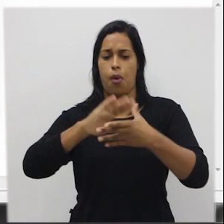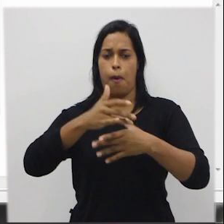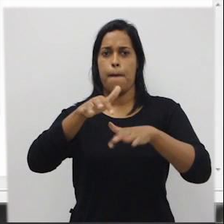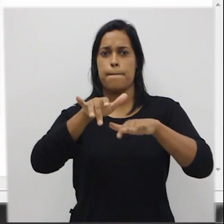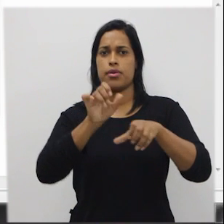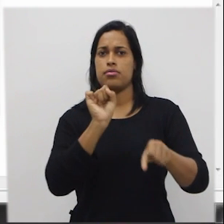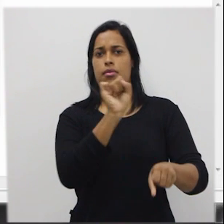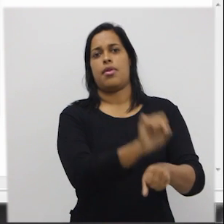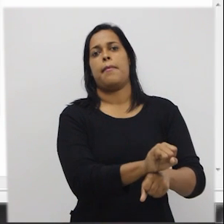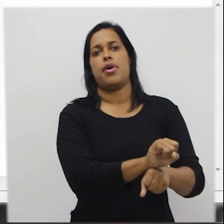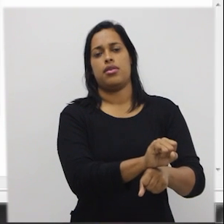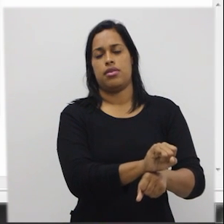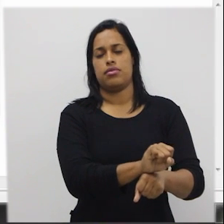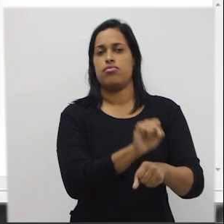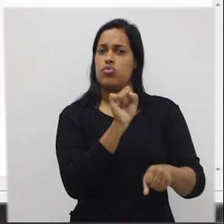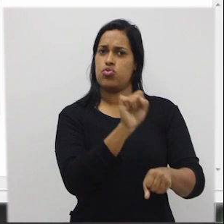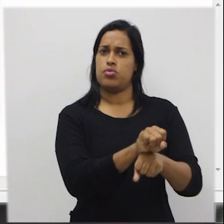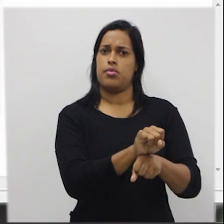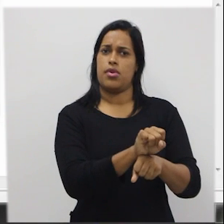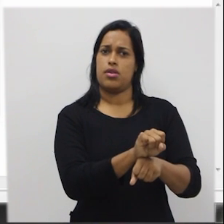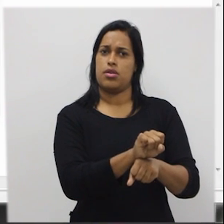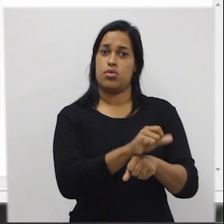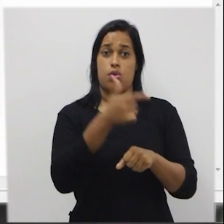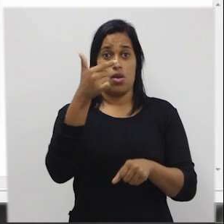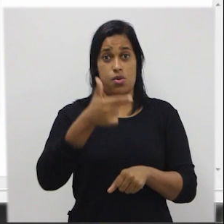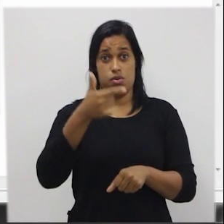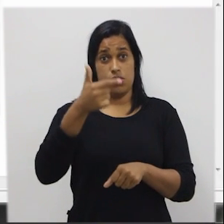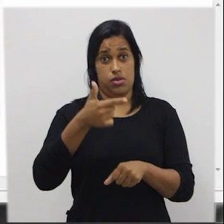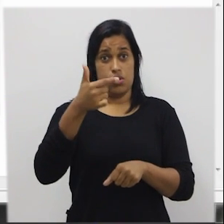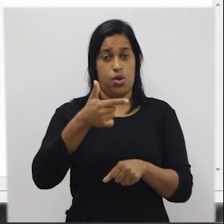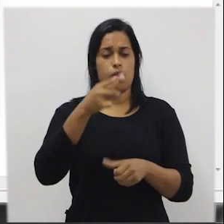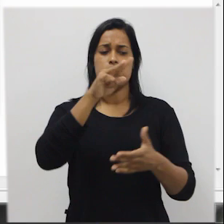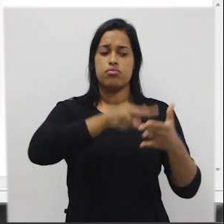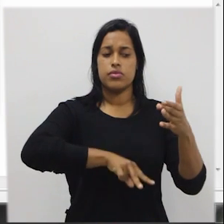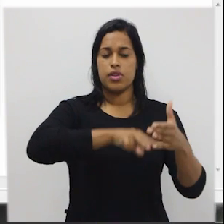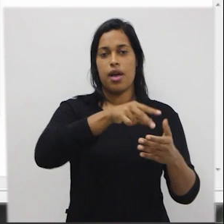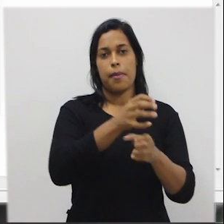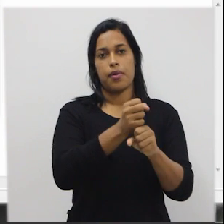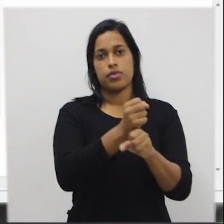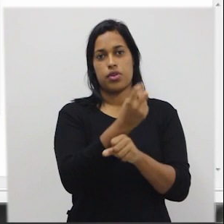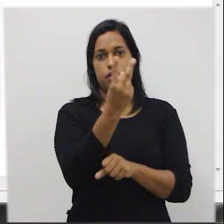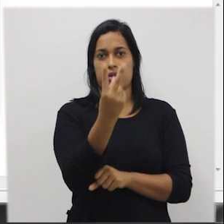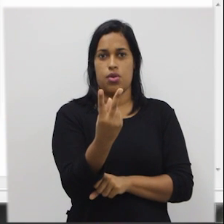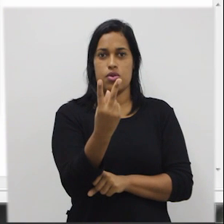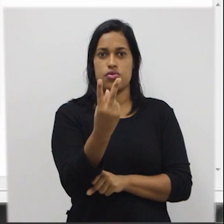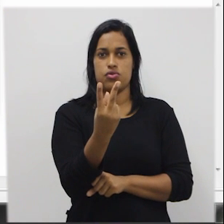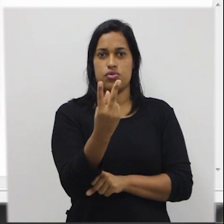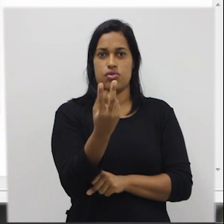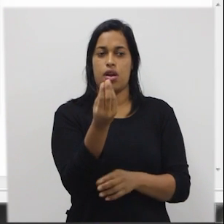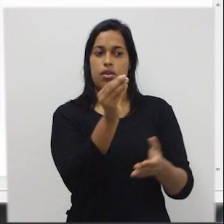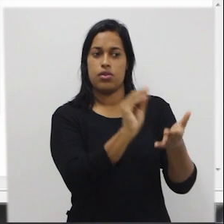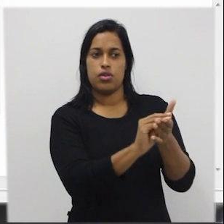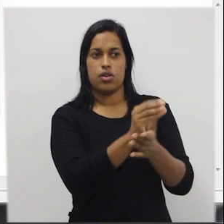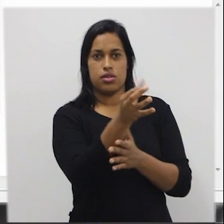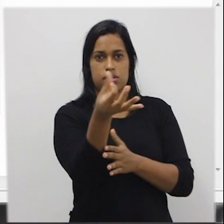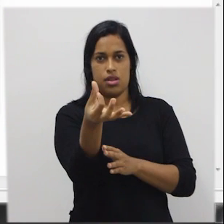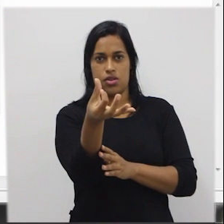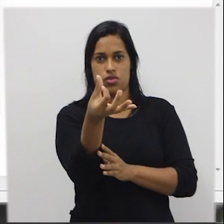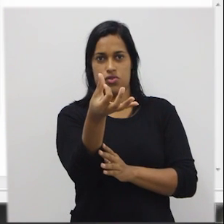aguardando o que? o segundo comando leia que é da nota 2 vamos colocar 6